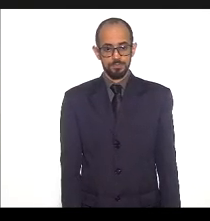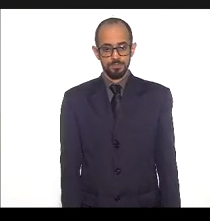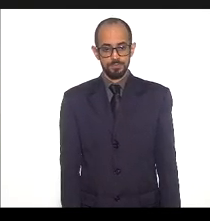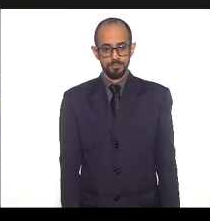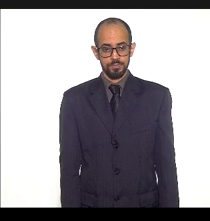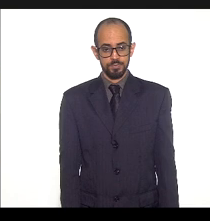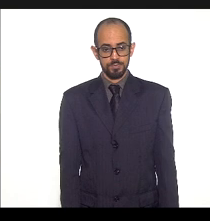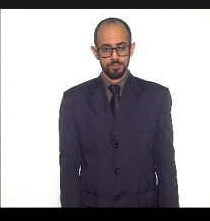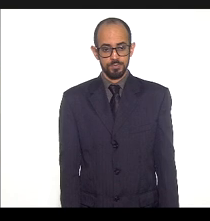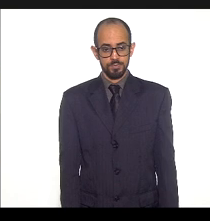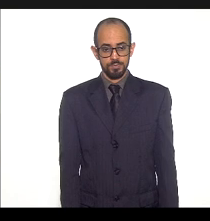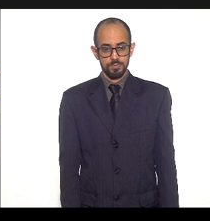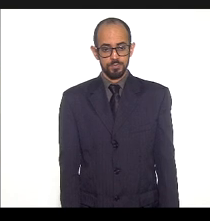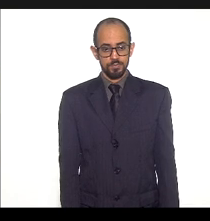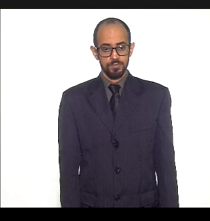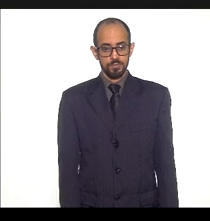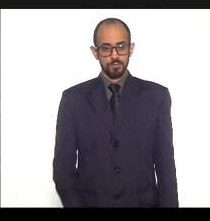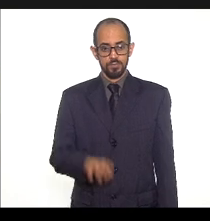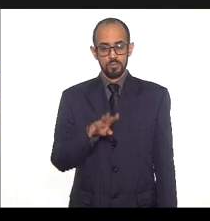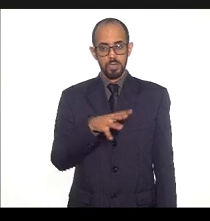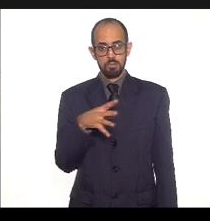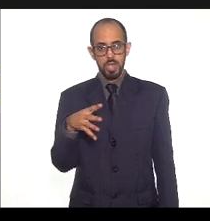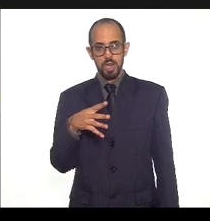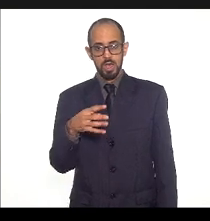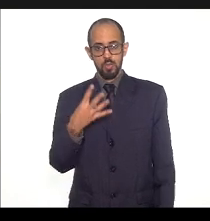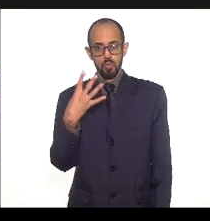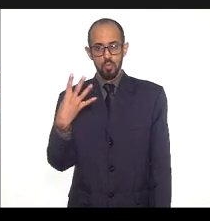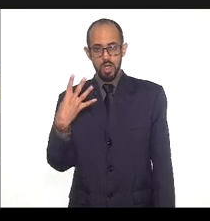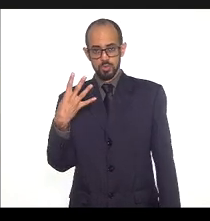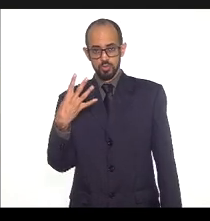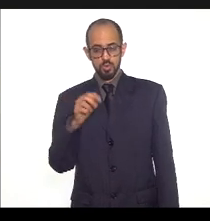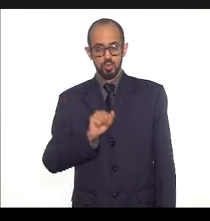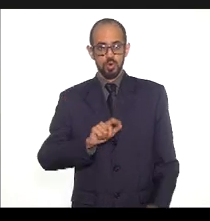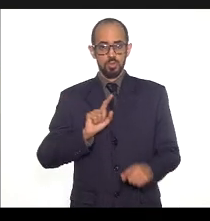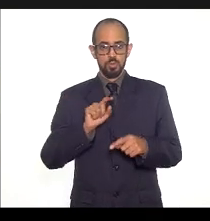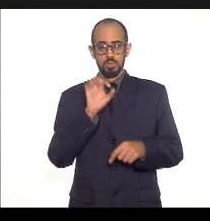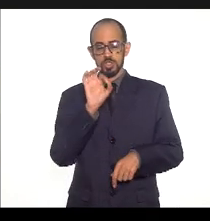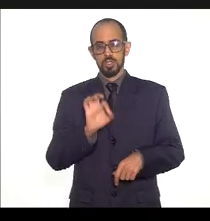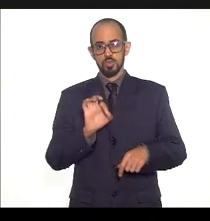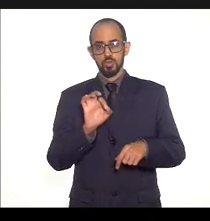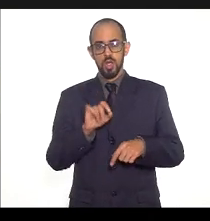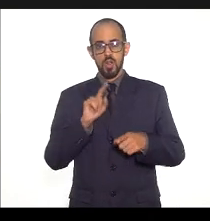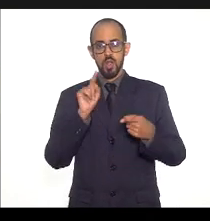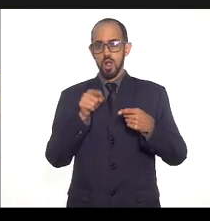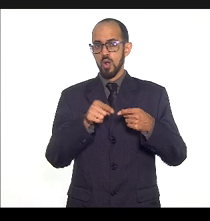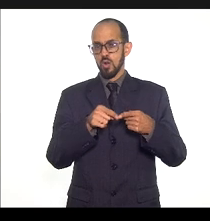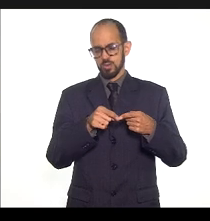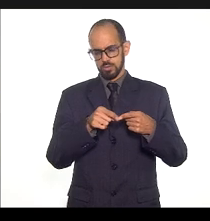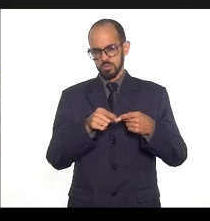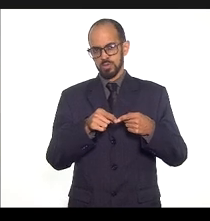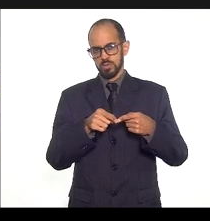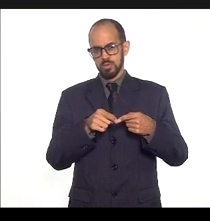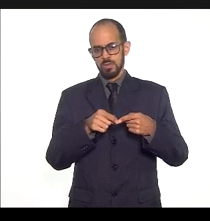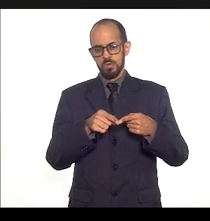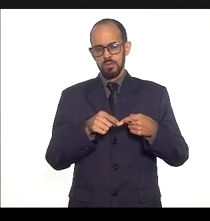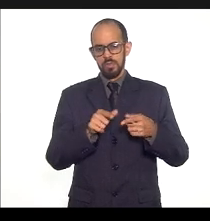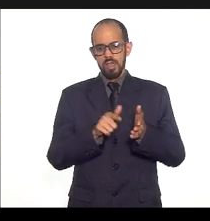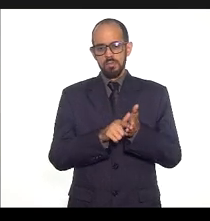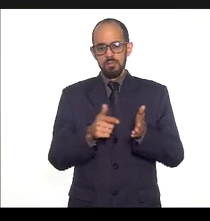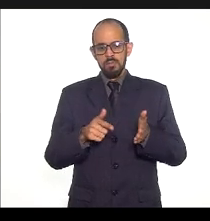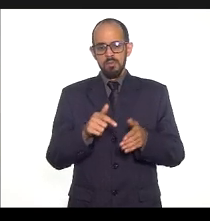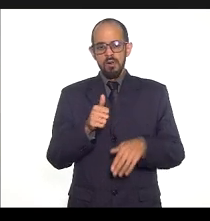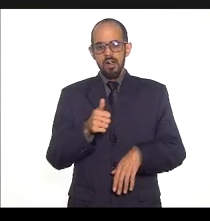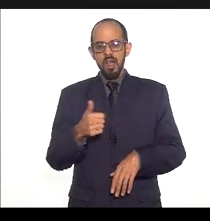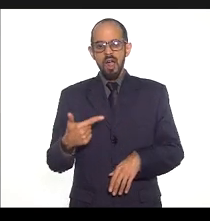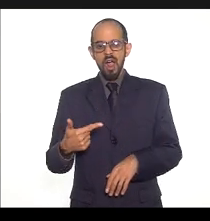do tabela 4 percentual de alcance das metas programadas nas diretrizes 4 da Paz 2021 referentes